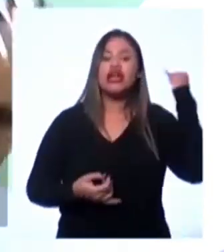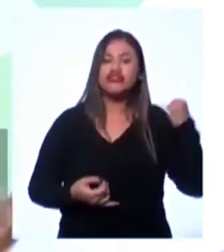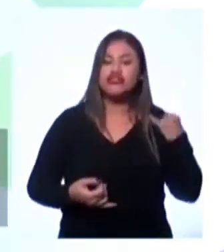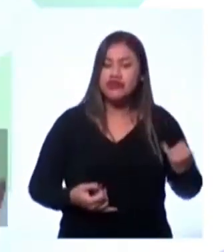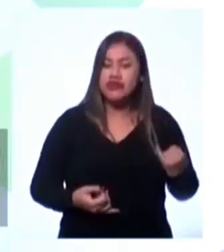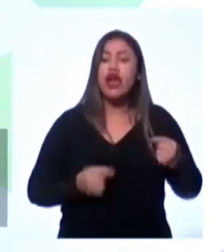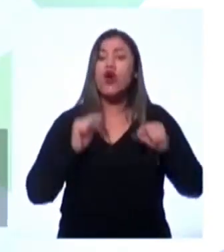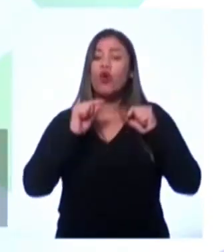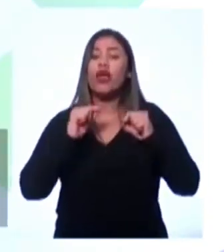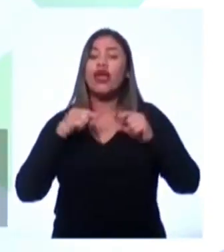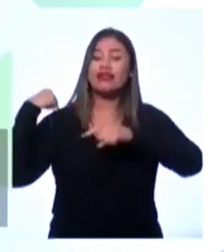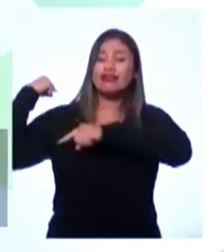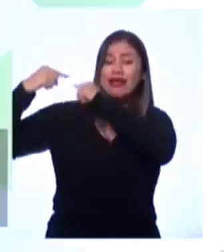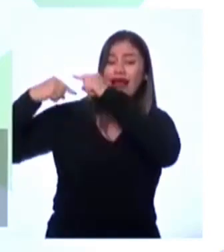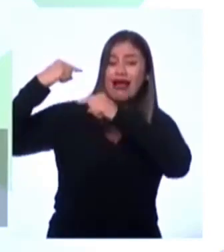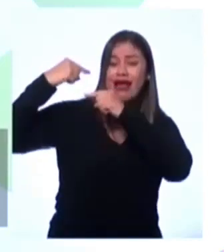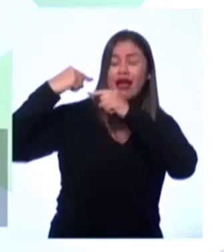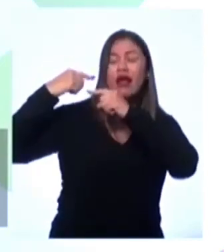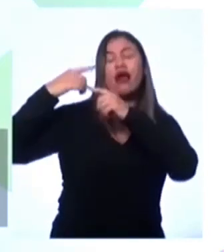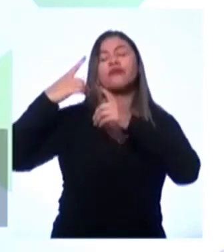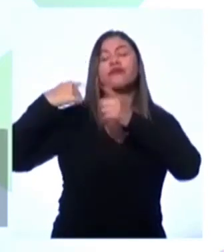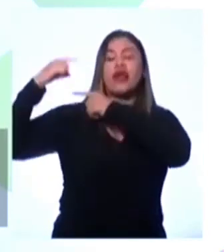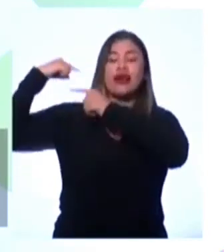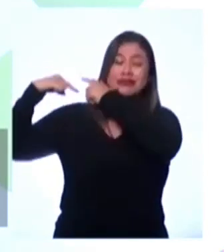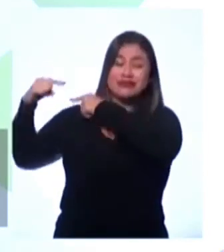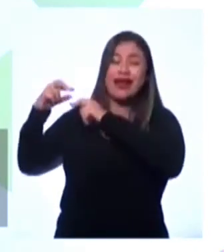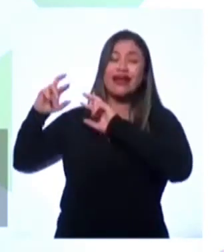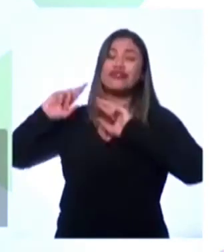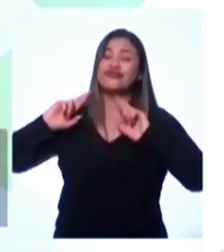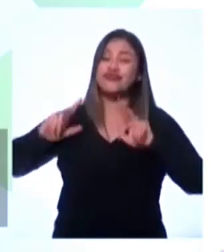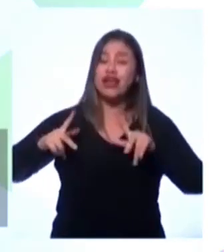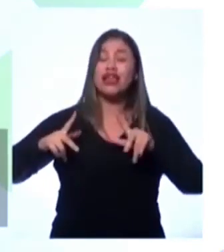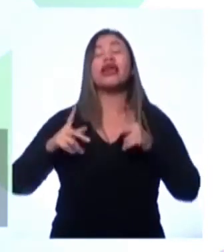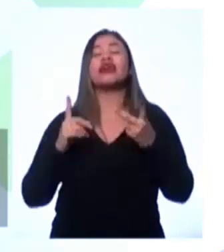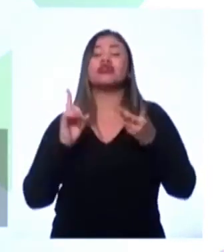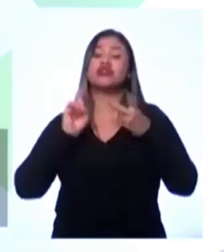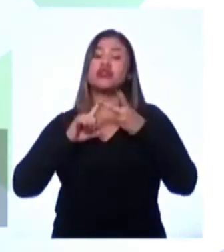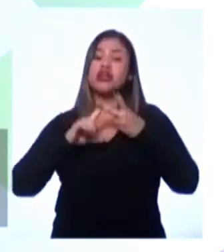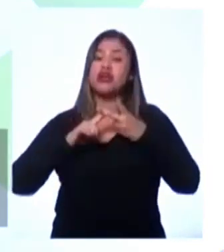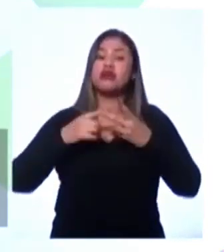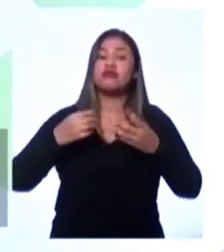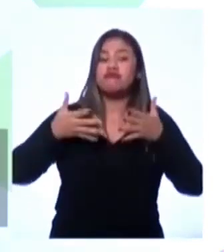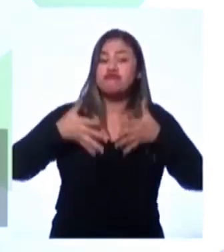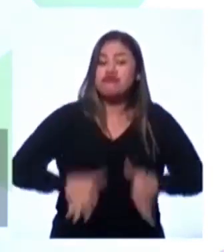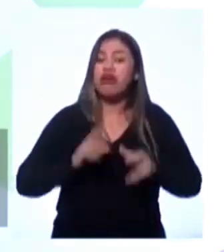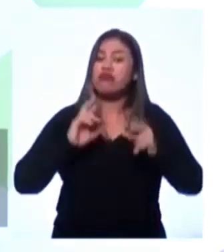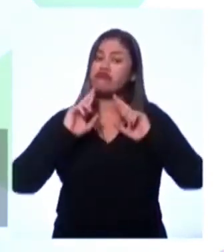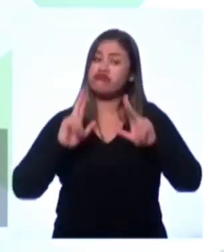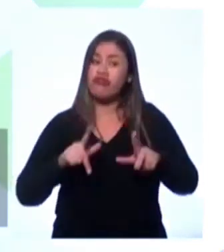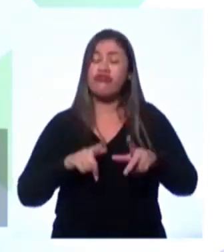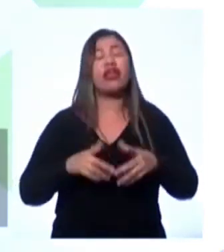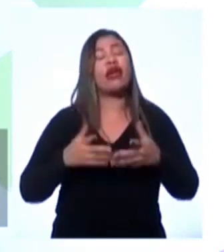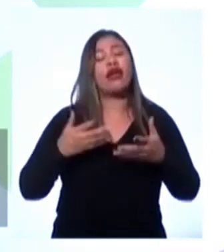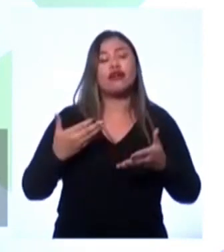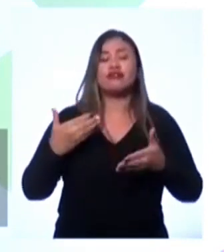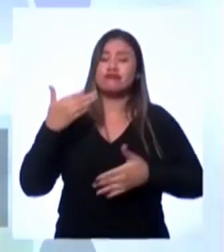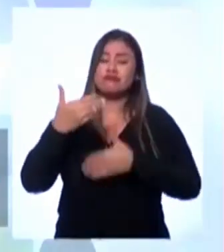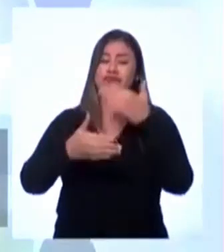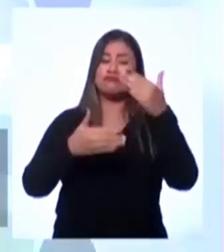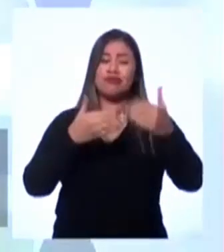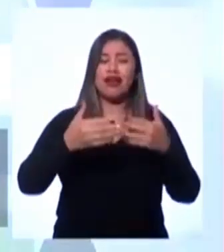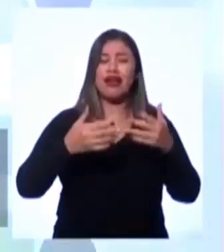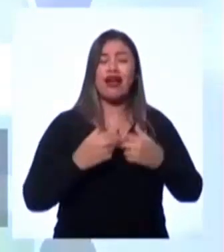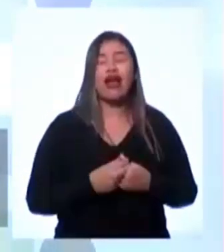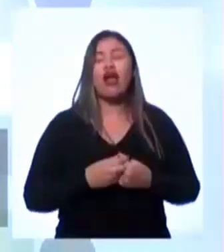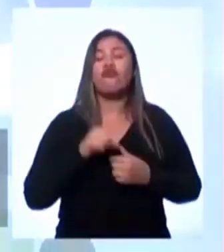descendências diferentes, nos relacionamos com pessoas diferentes e é justamente isso que faz a gente ser quem a gente é. Nossa, Fabi, você falou, eu